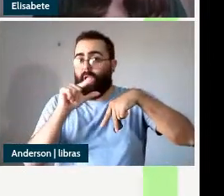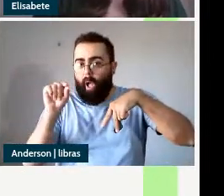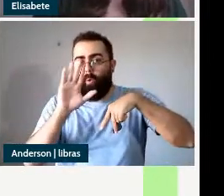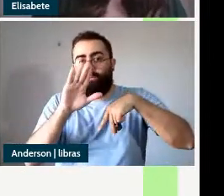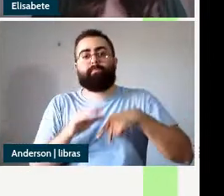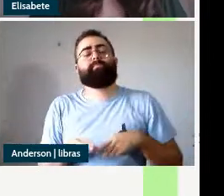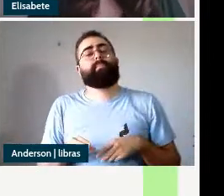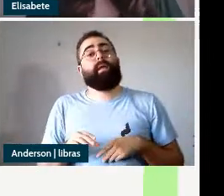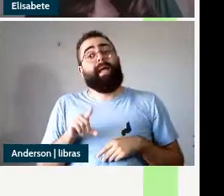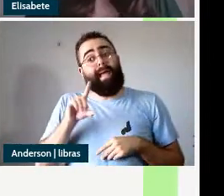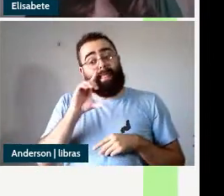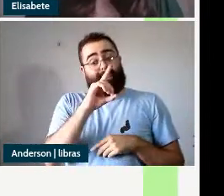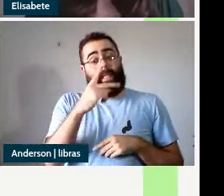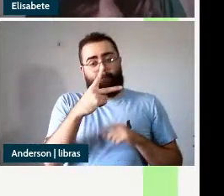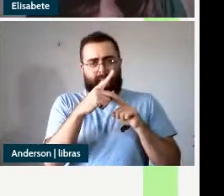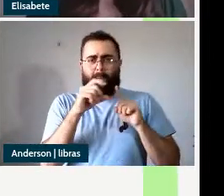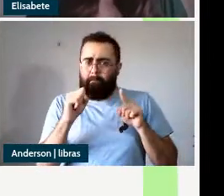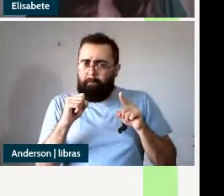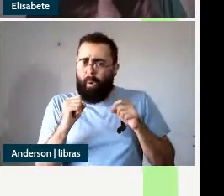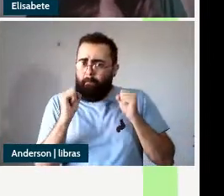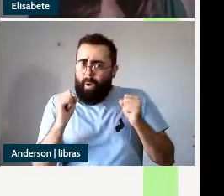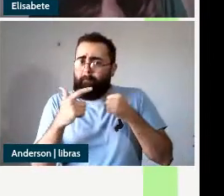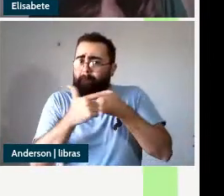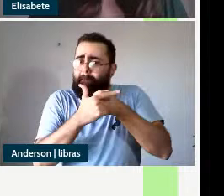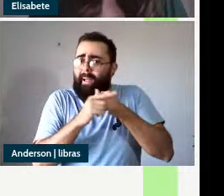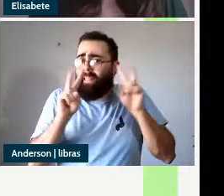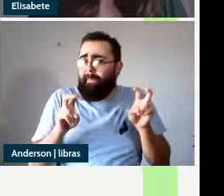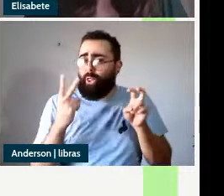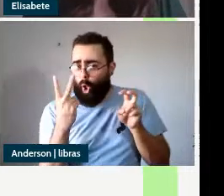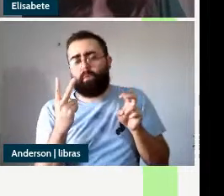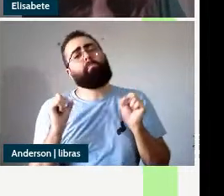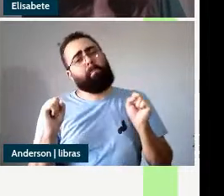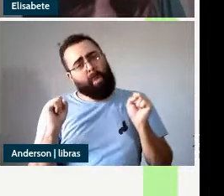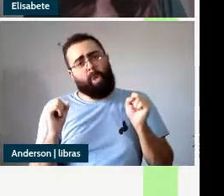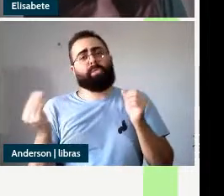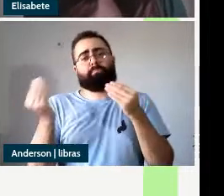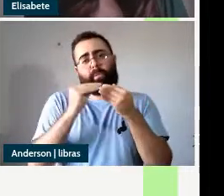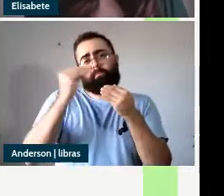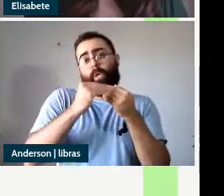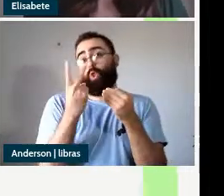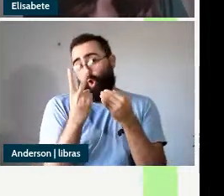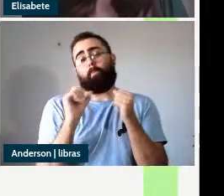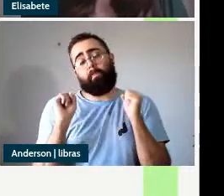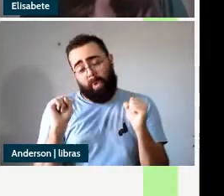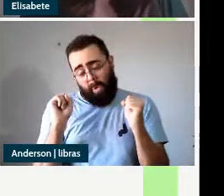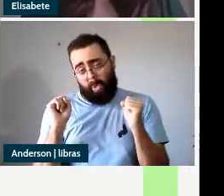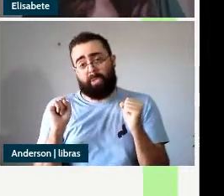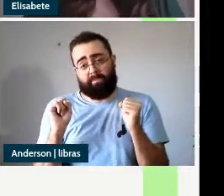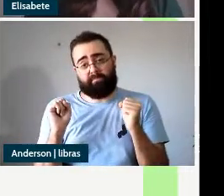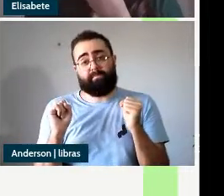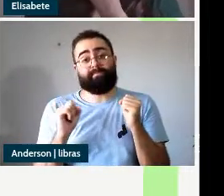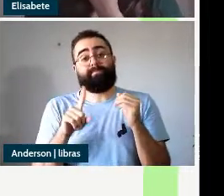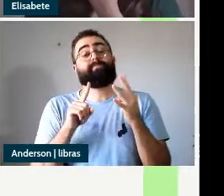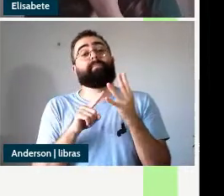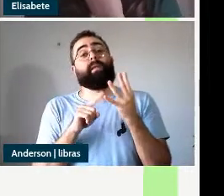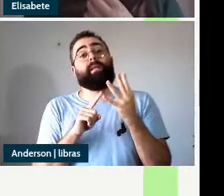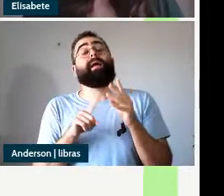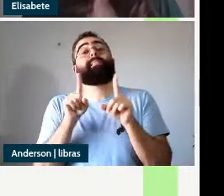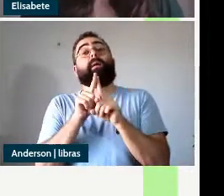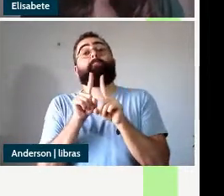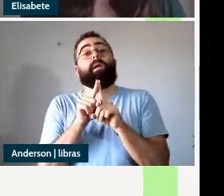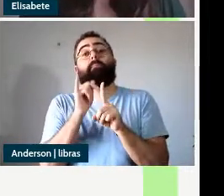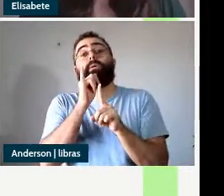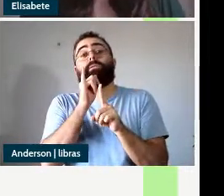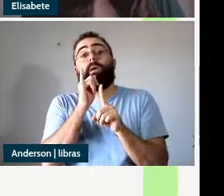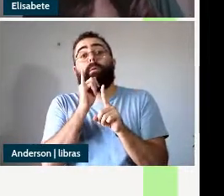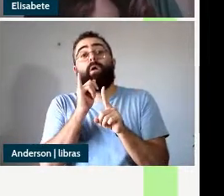papel temático e isso vai explicar a dupla atribuição de papel teto ou DP estamos considerando também que o movimento se reduz